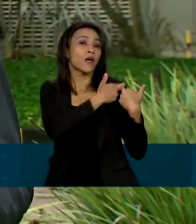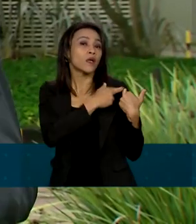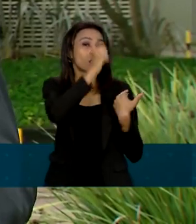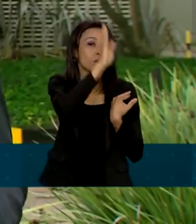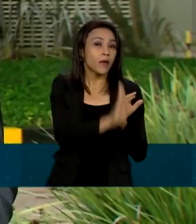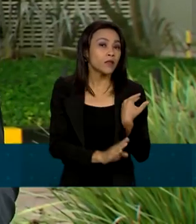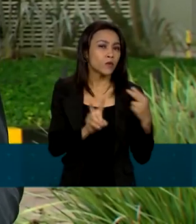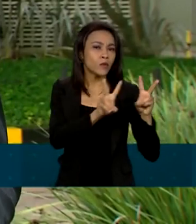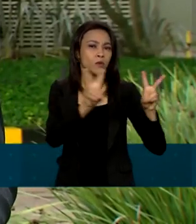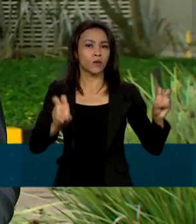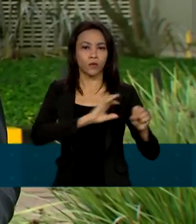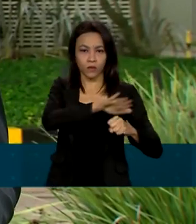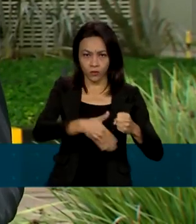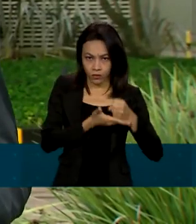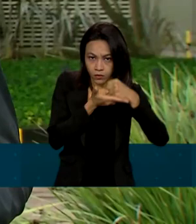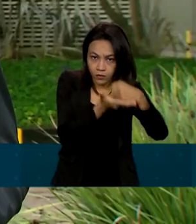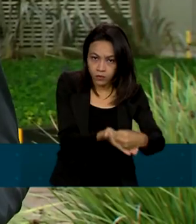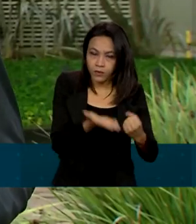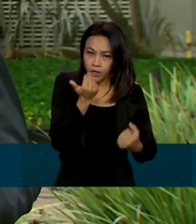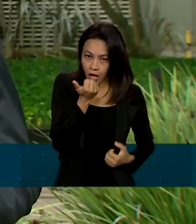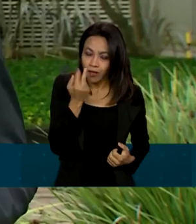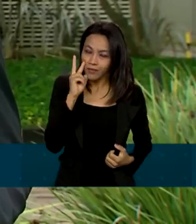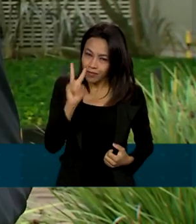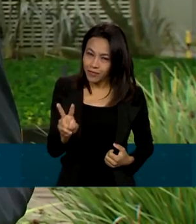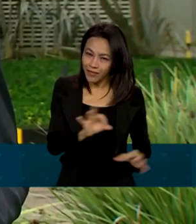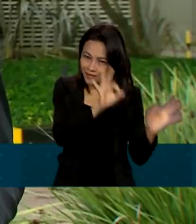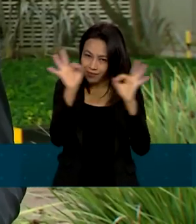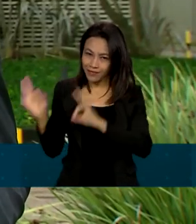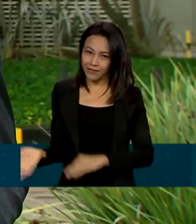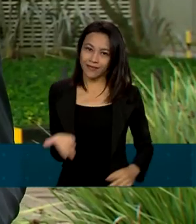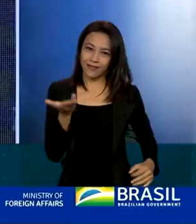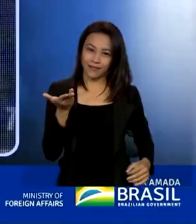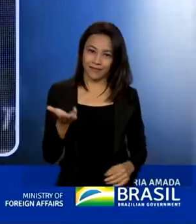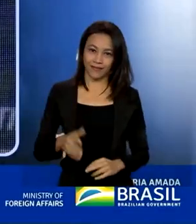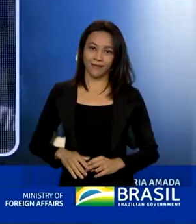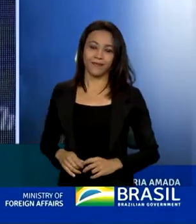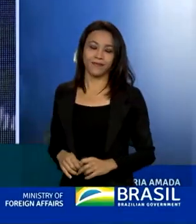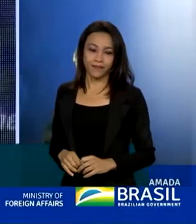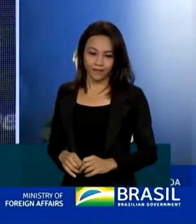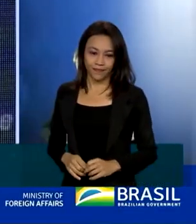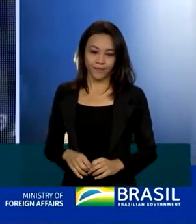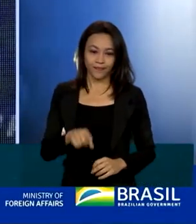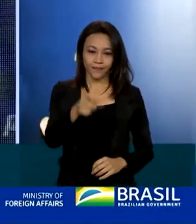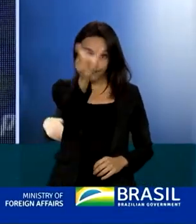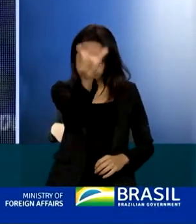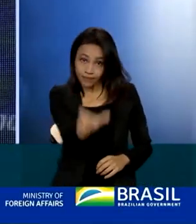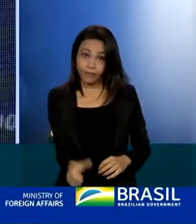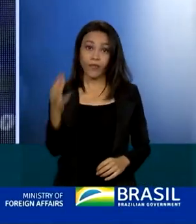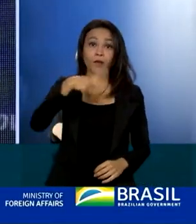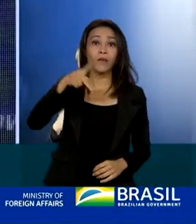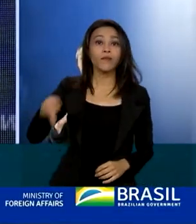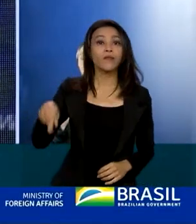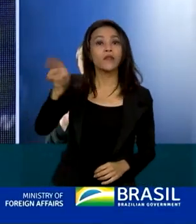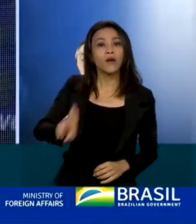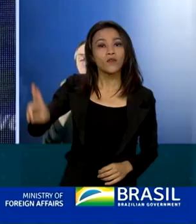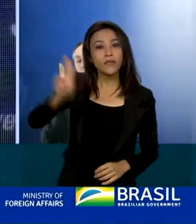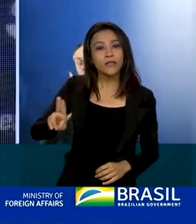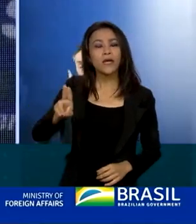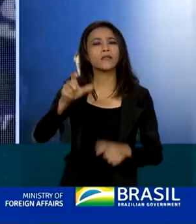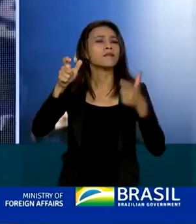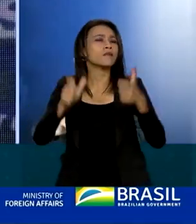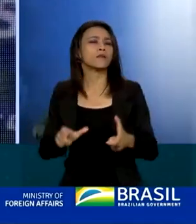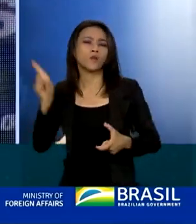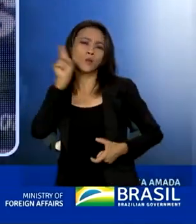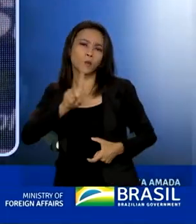produção sustentável de alimentos. Vamos ver na reportagem. Segundo o professor da Universidade de Ohio, nos